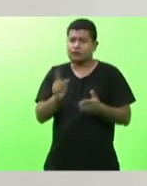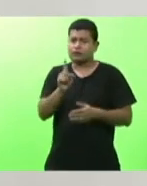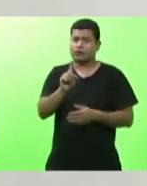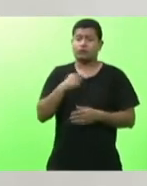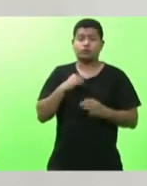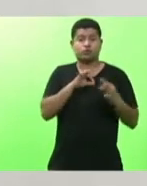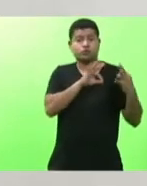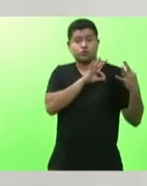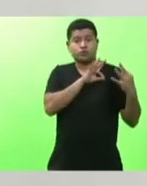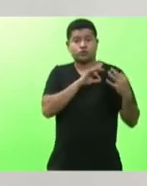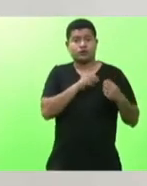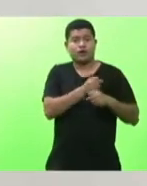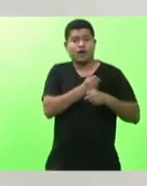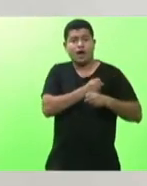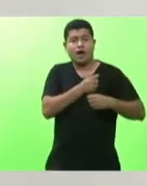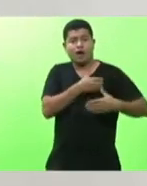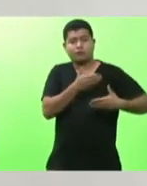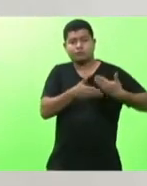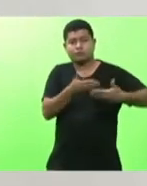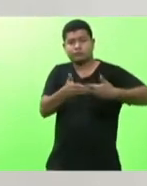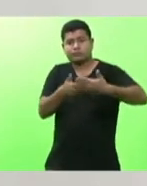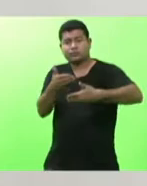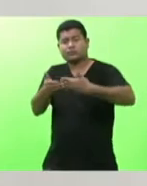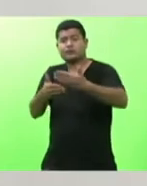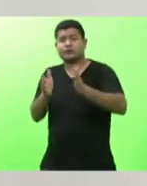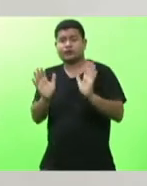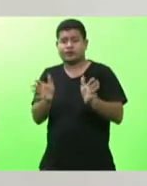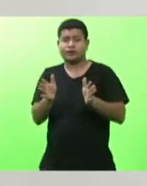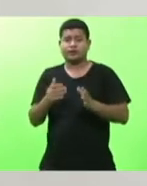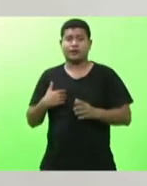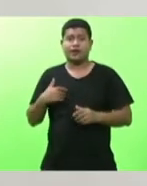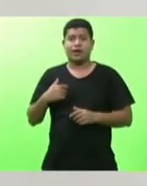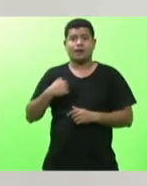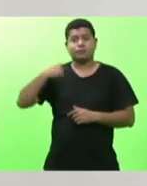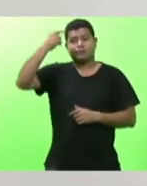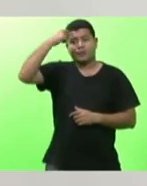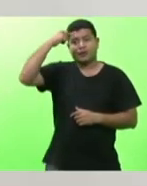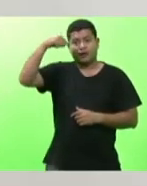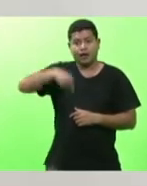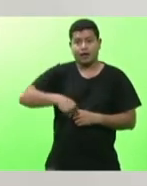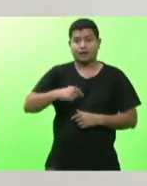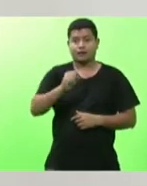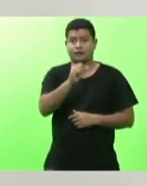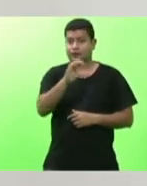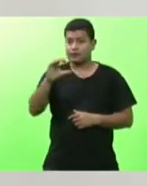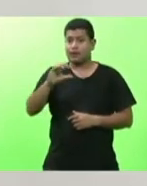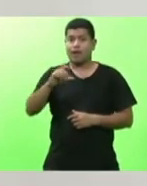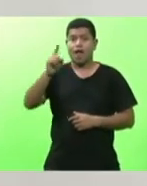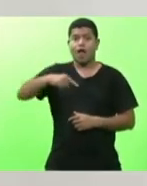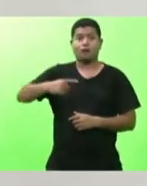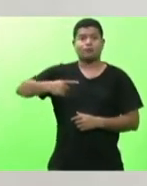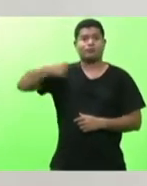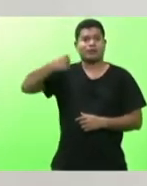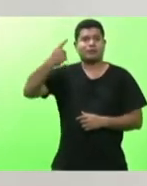que consideram Santa Catarina o primeiro estado quando